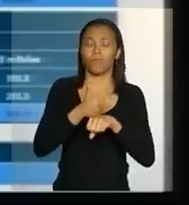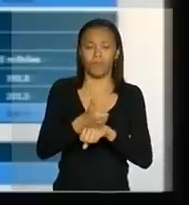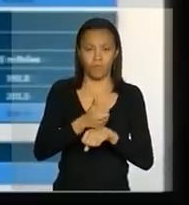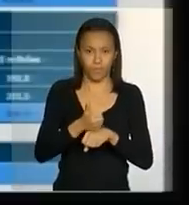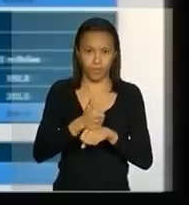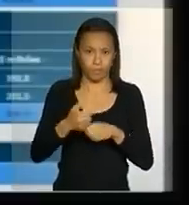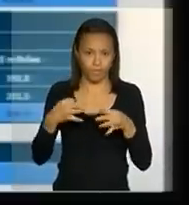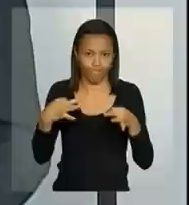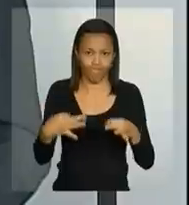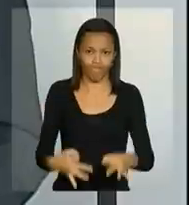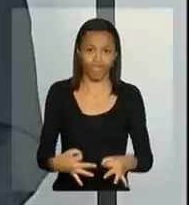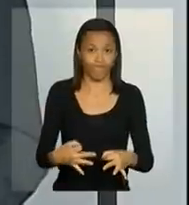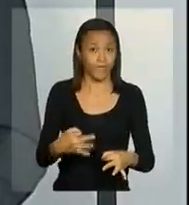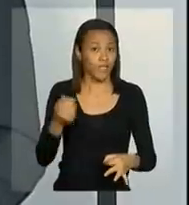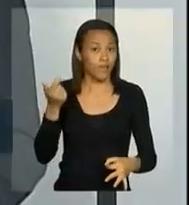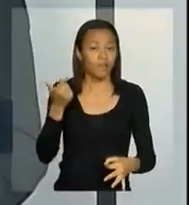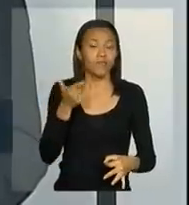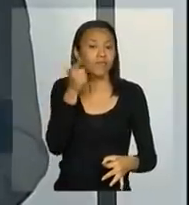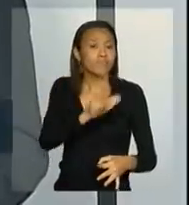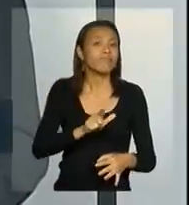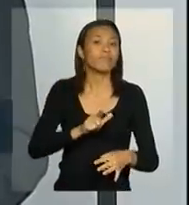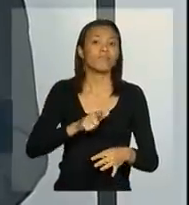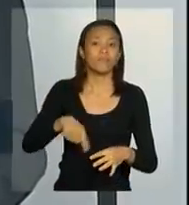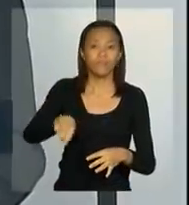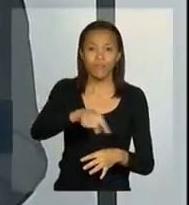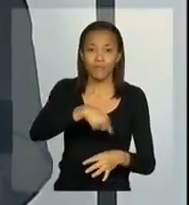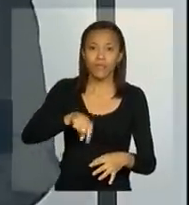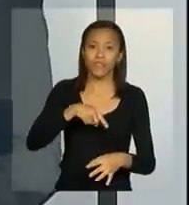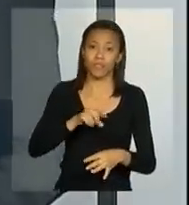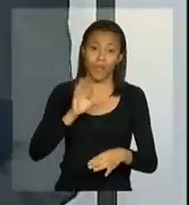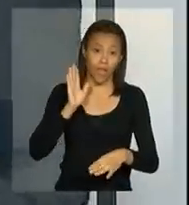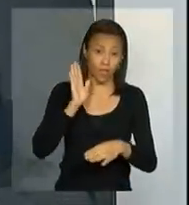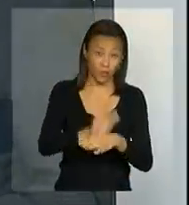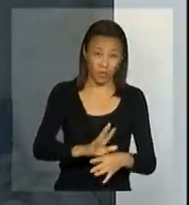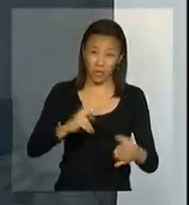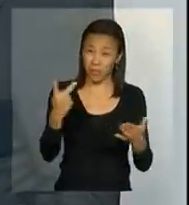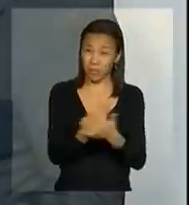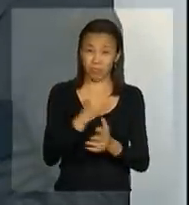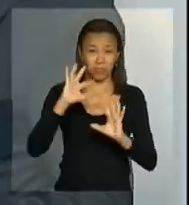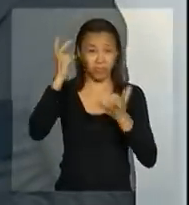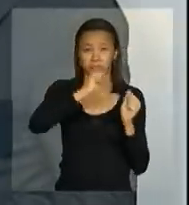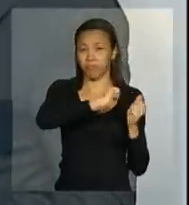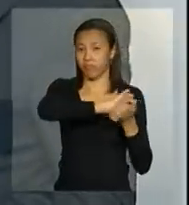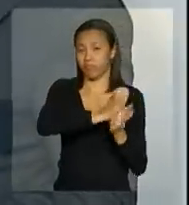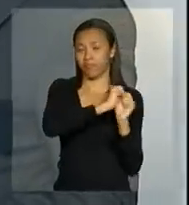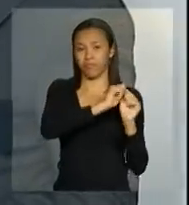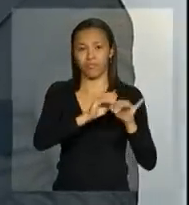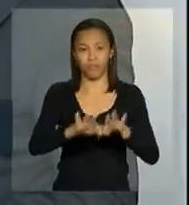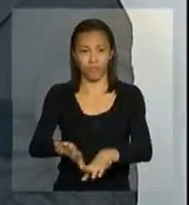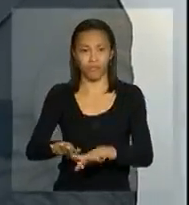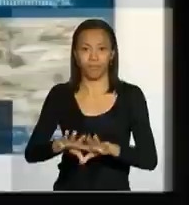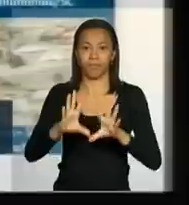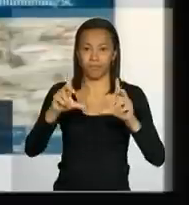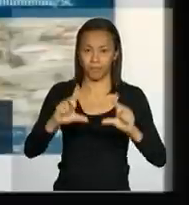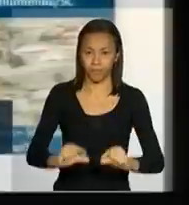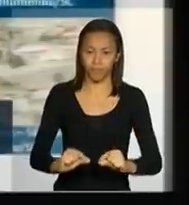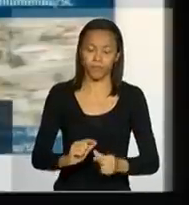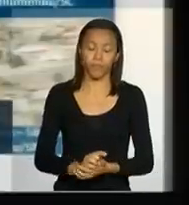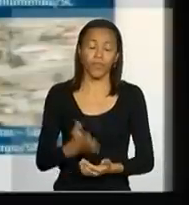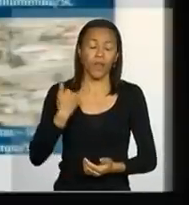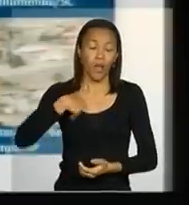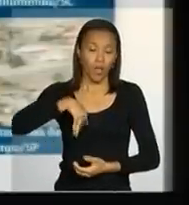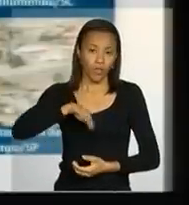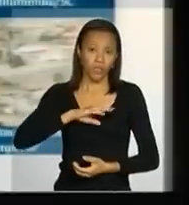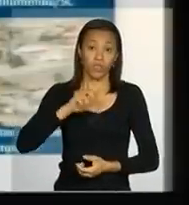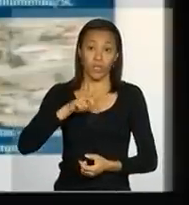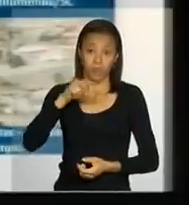dos efeitos desses desastres naturais. Pode avançar. aqui